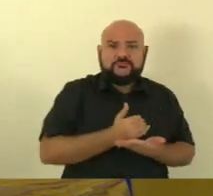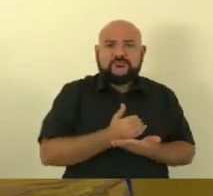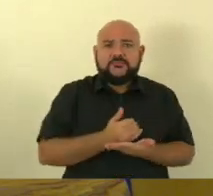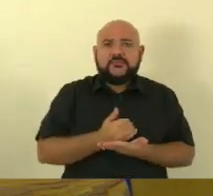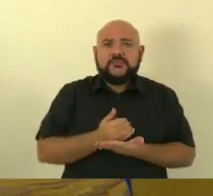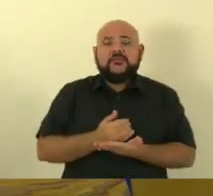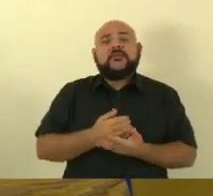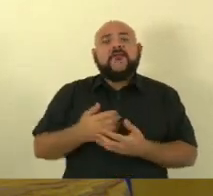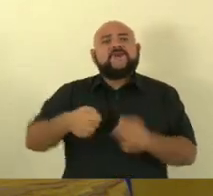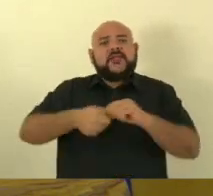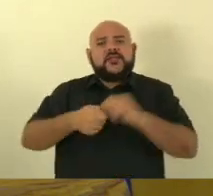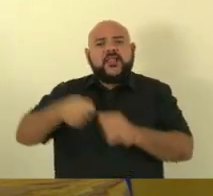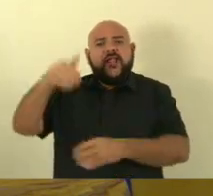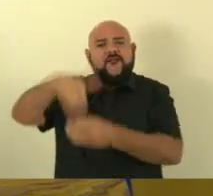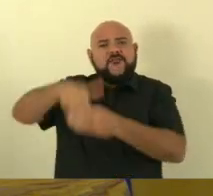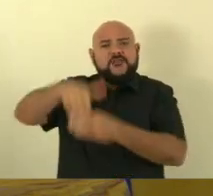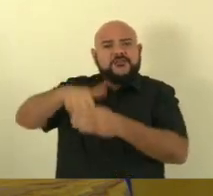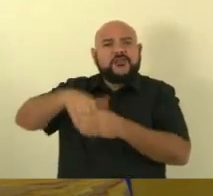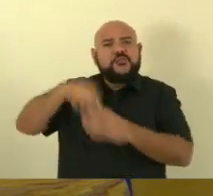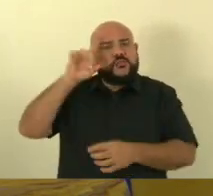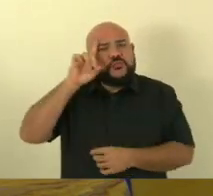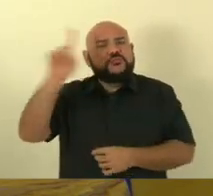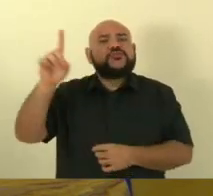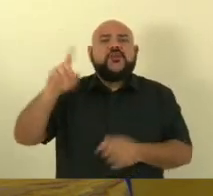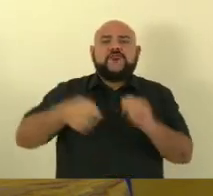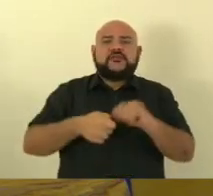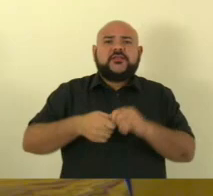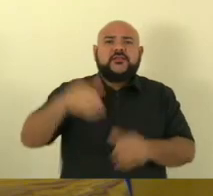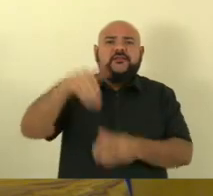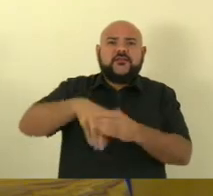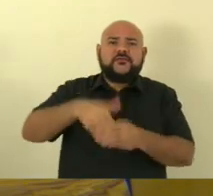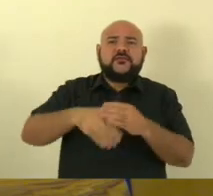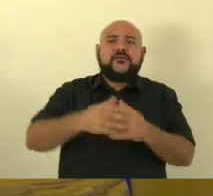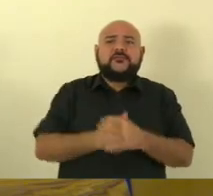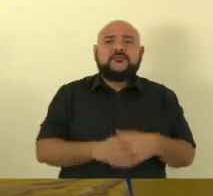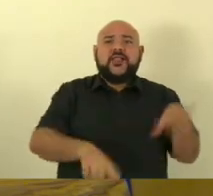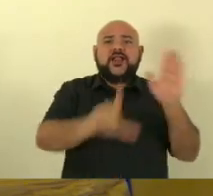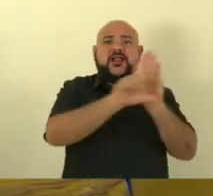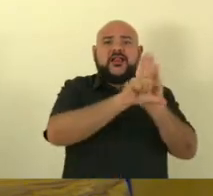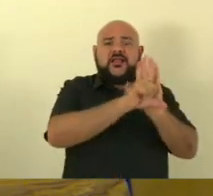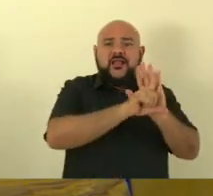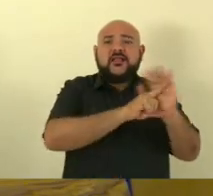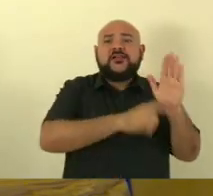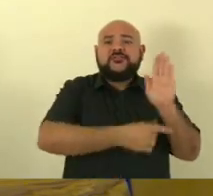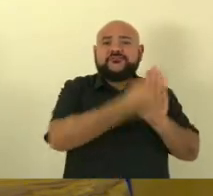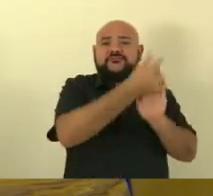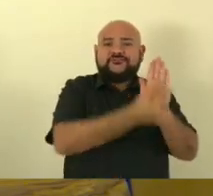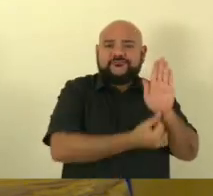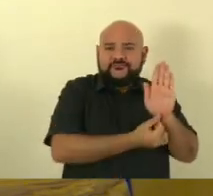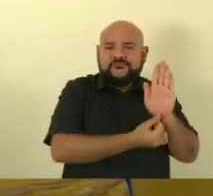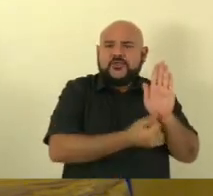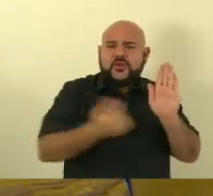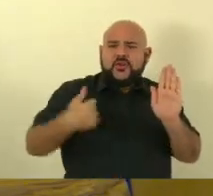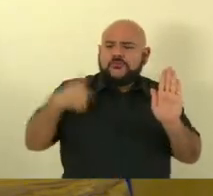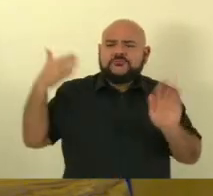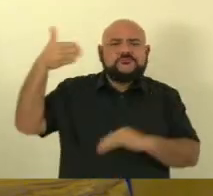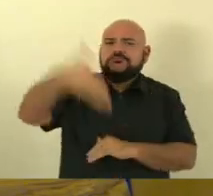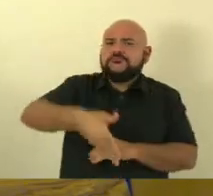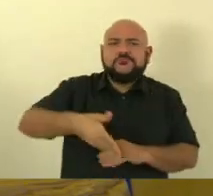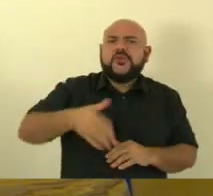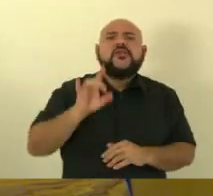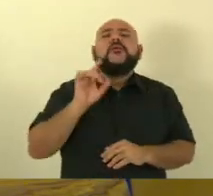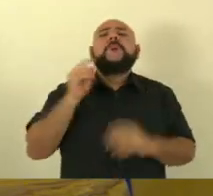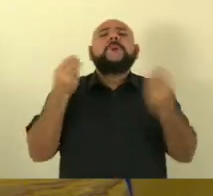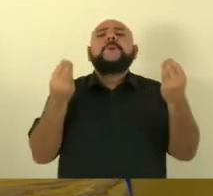no dia da votação da lei de diretrizes orçamentárias porque nós não estamos aqui para simplesmente